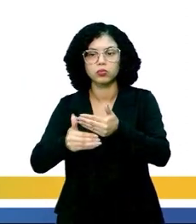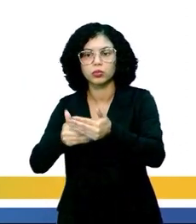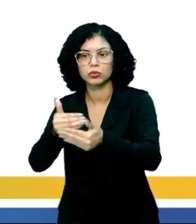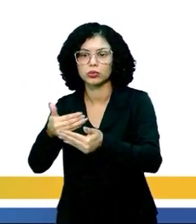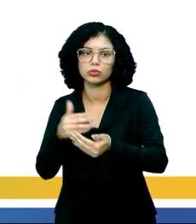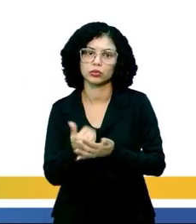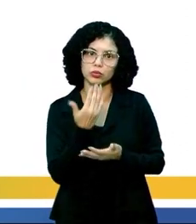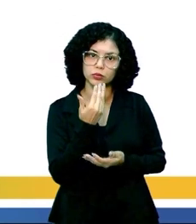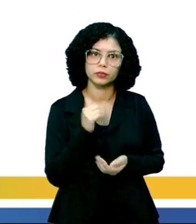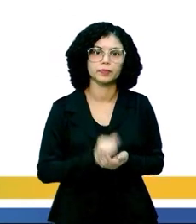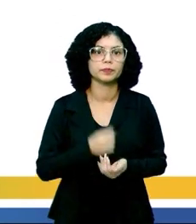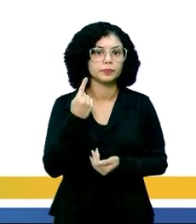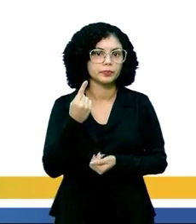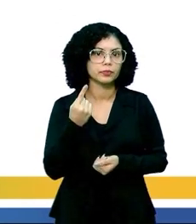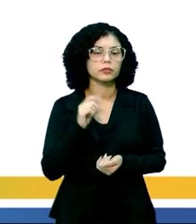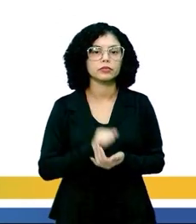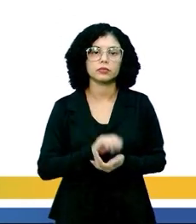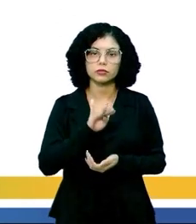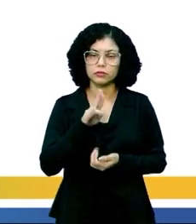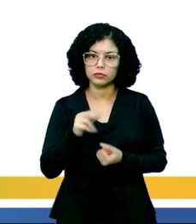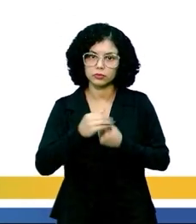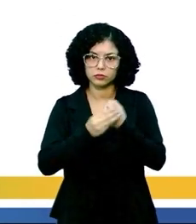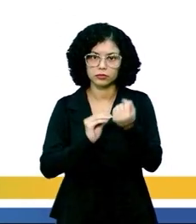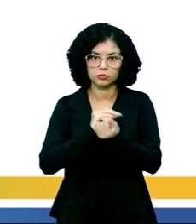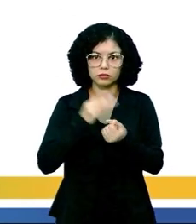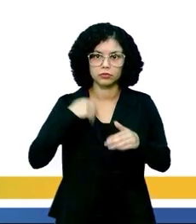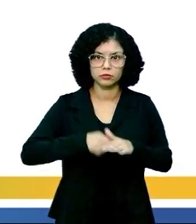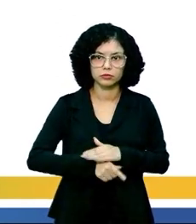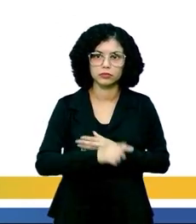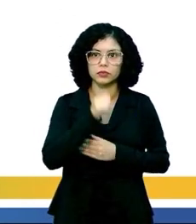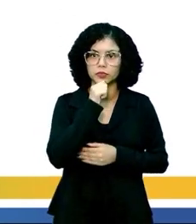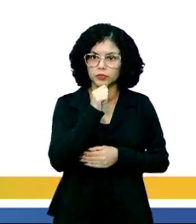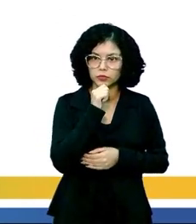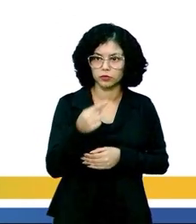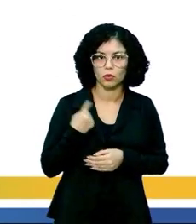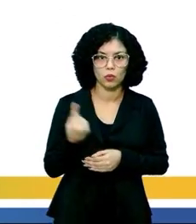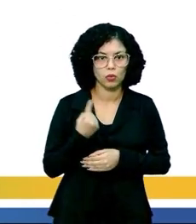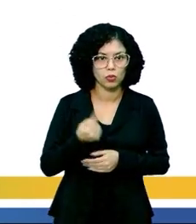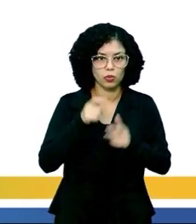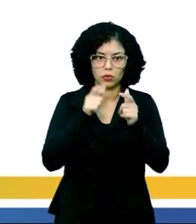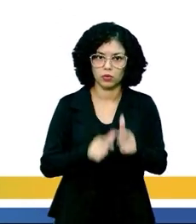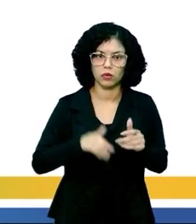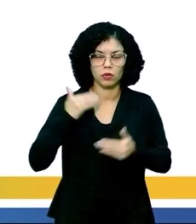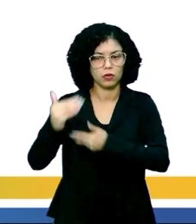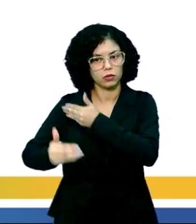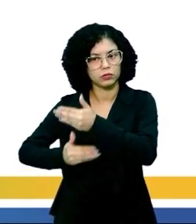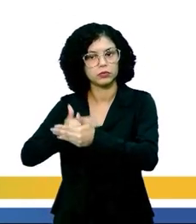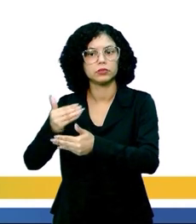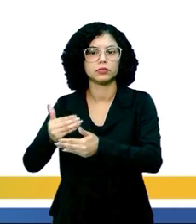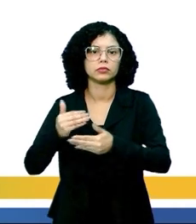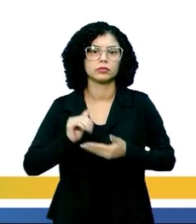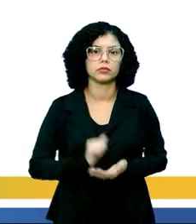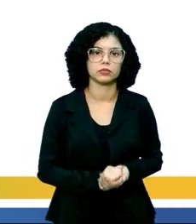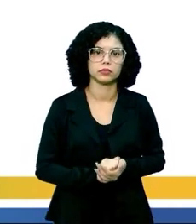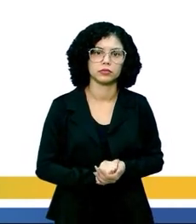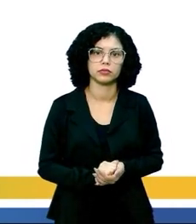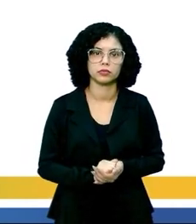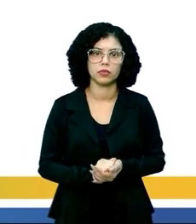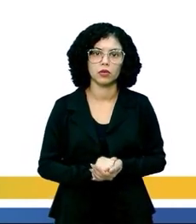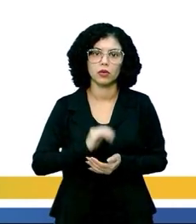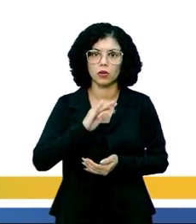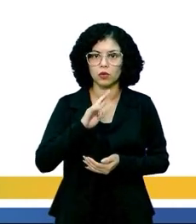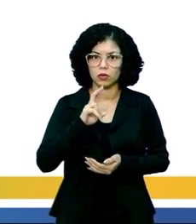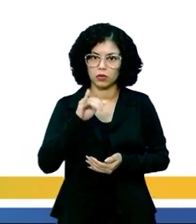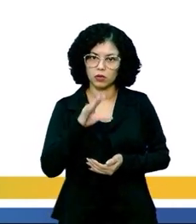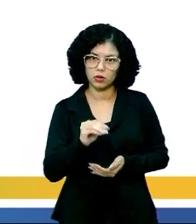Um tipo de biomolécula é digerida nesse órgão. Apesar de ele não ser o único, né, local onde ocorre esse processo,